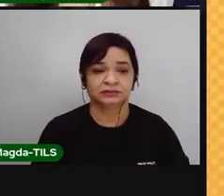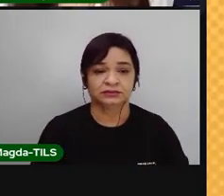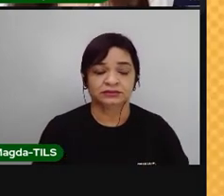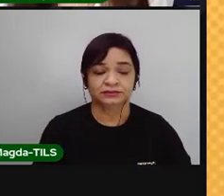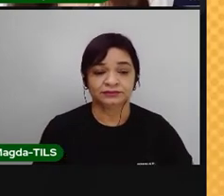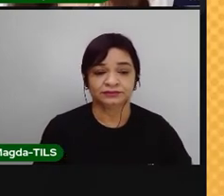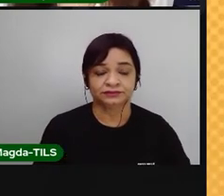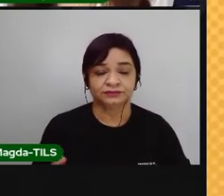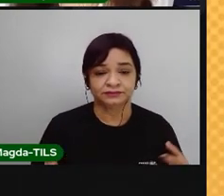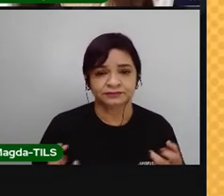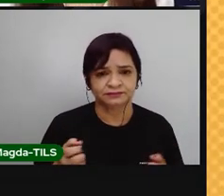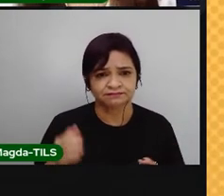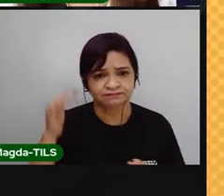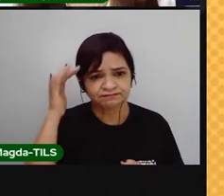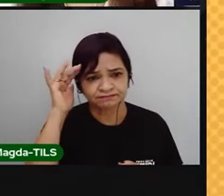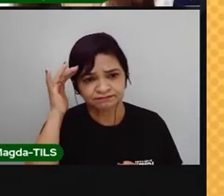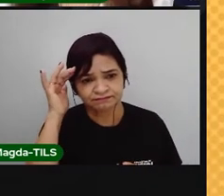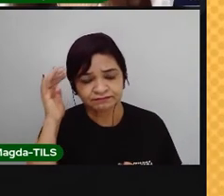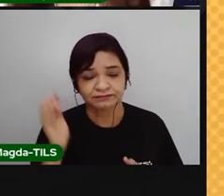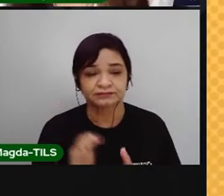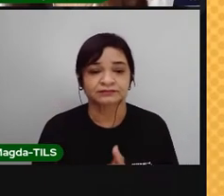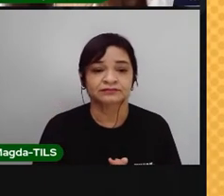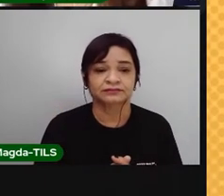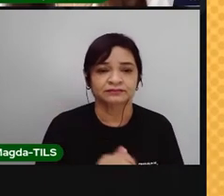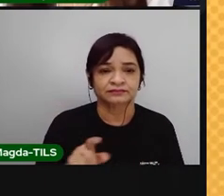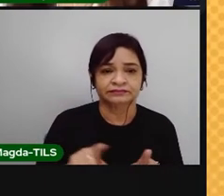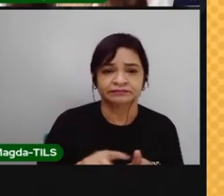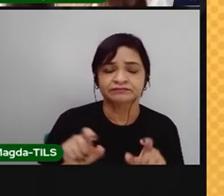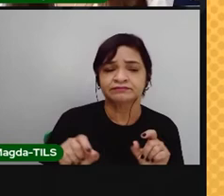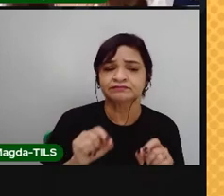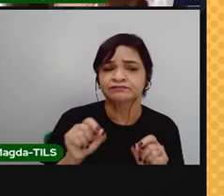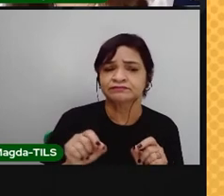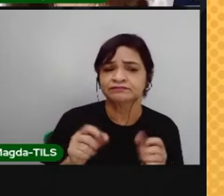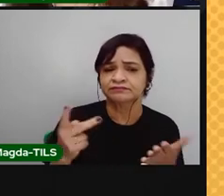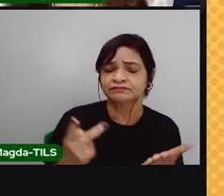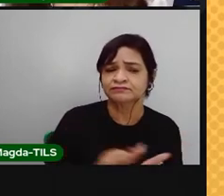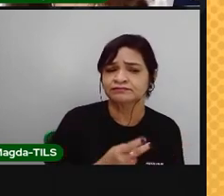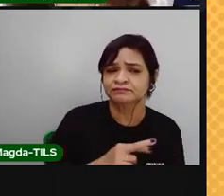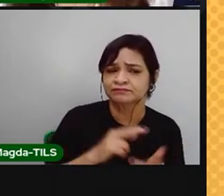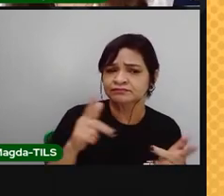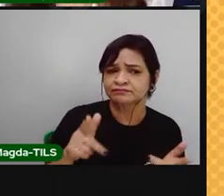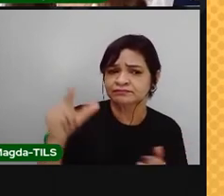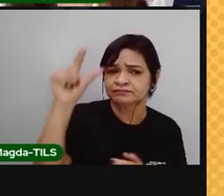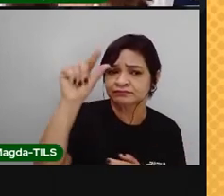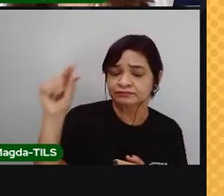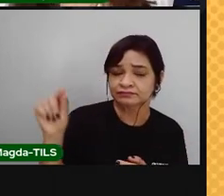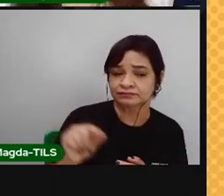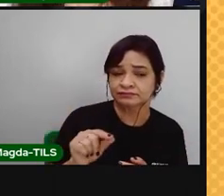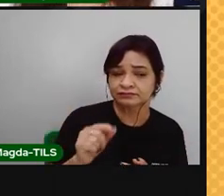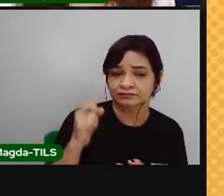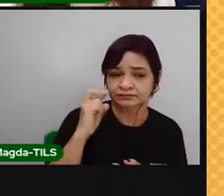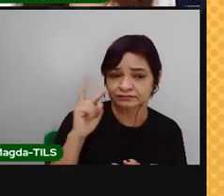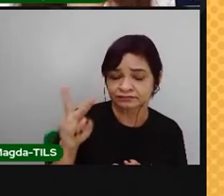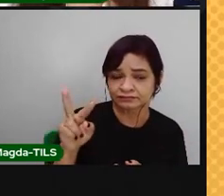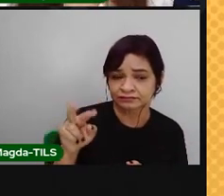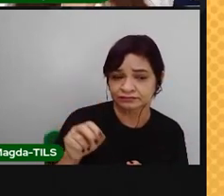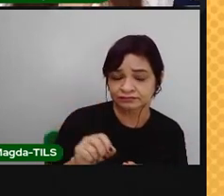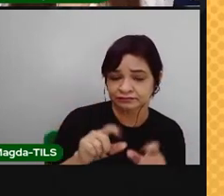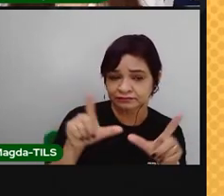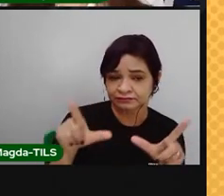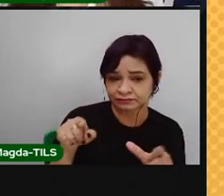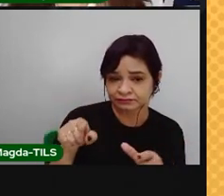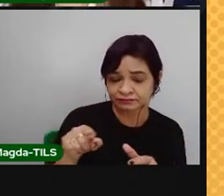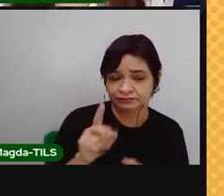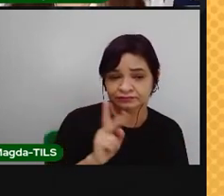Agora, para a gente entender direitinho como é que ocorrem essas mudanças de fase na lua, a gente vai ver esse videozinho aqui com o